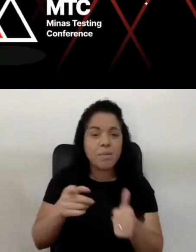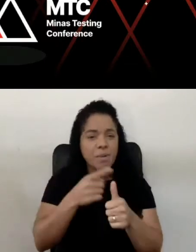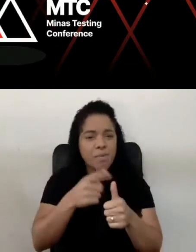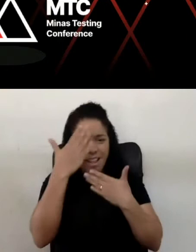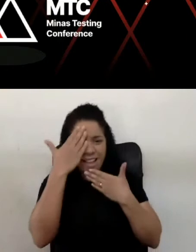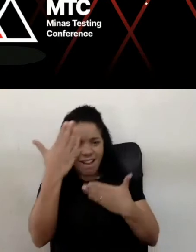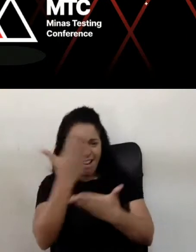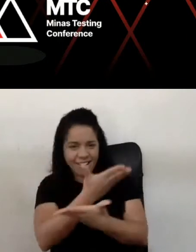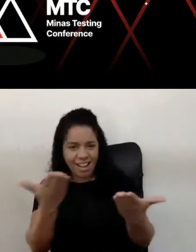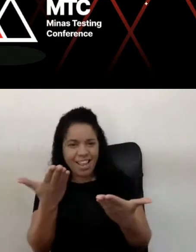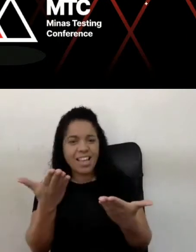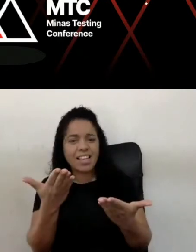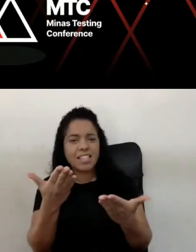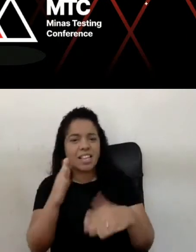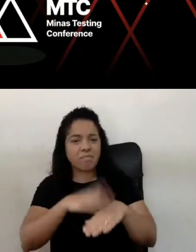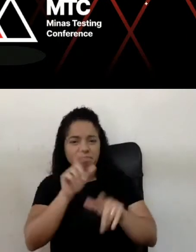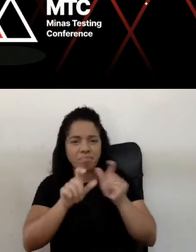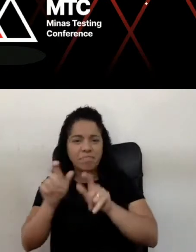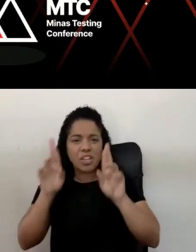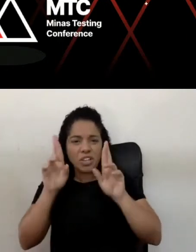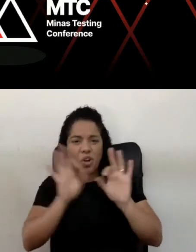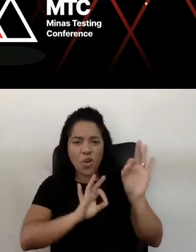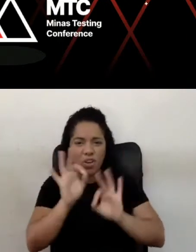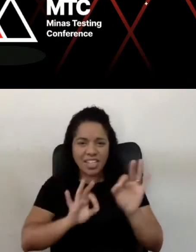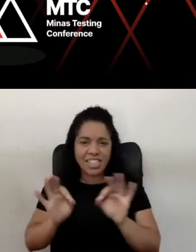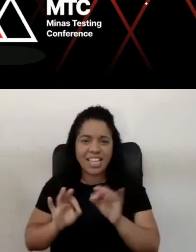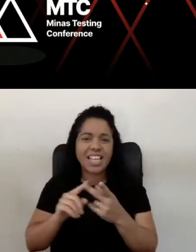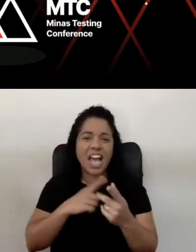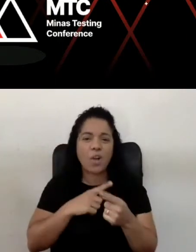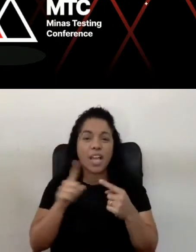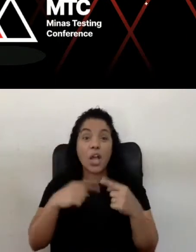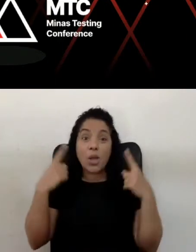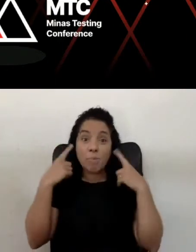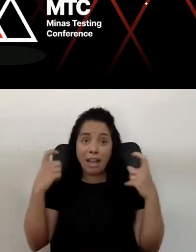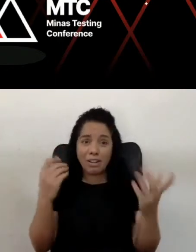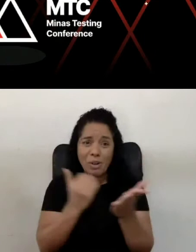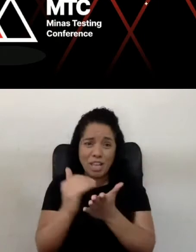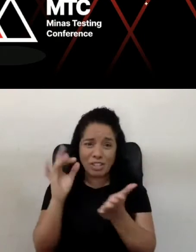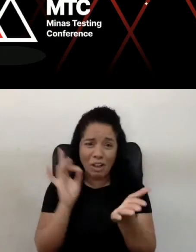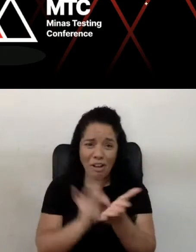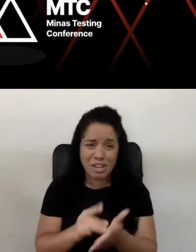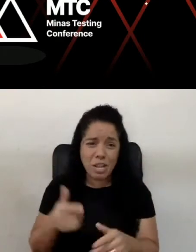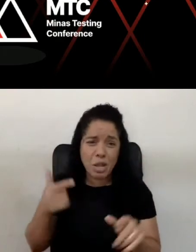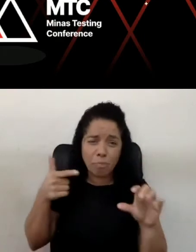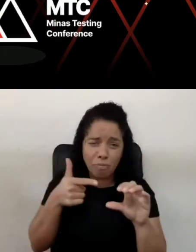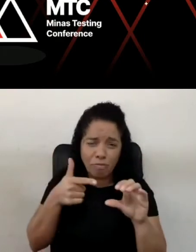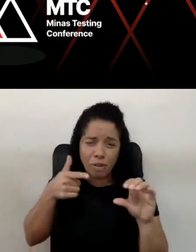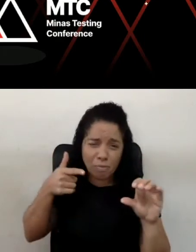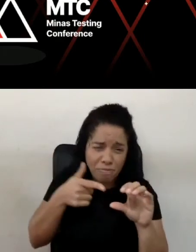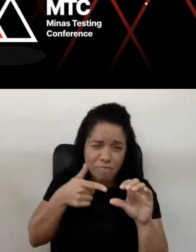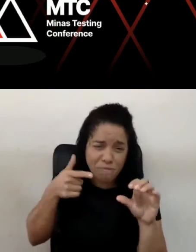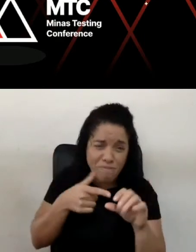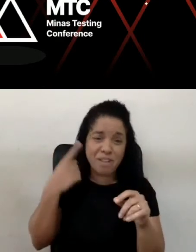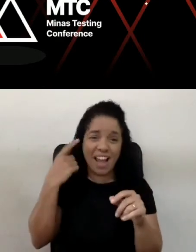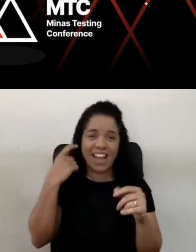do Minas Testes Conference. O barulho começou de fato. Parece uma coisa, mas